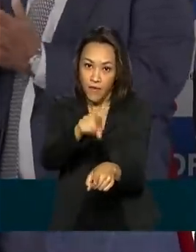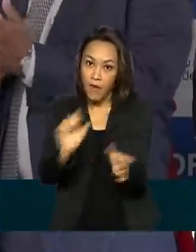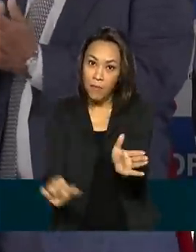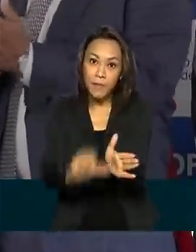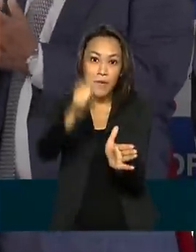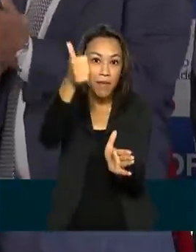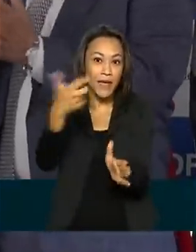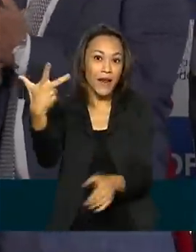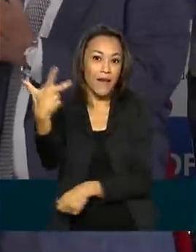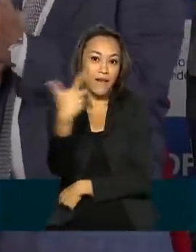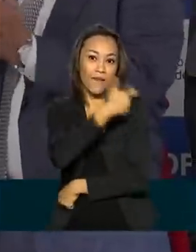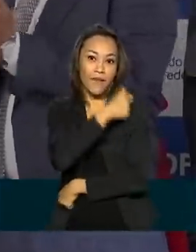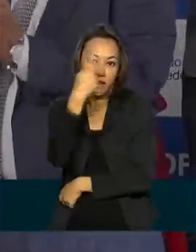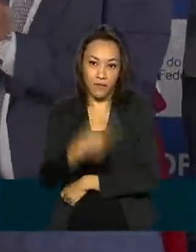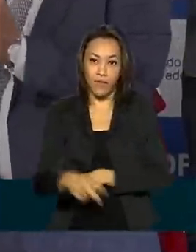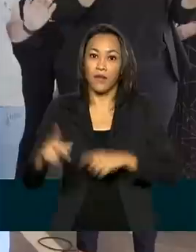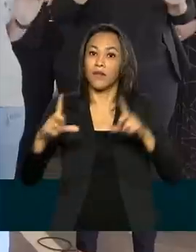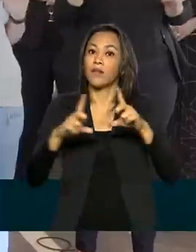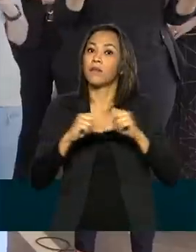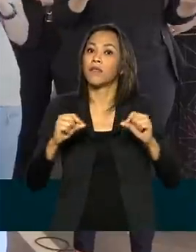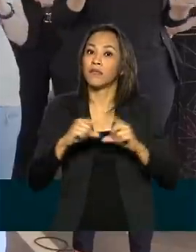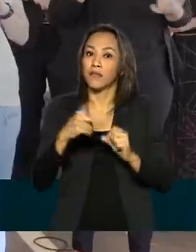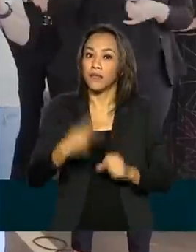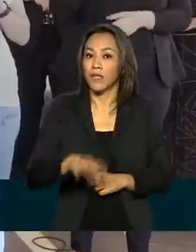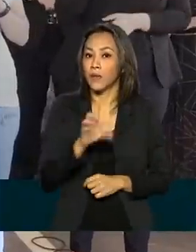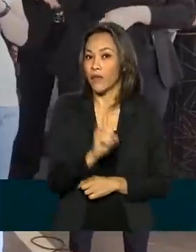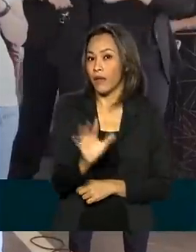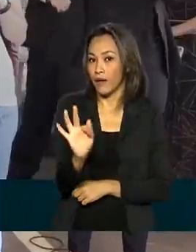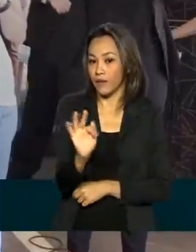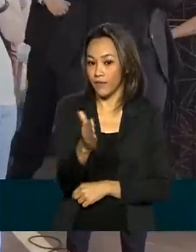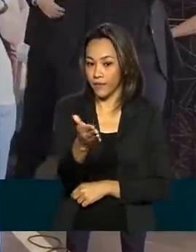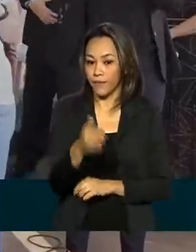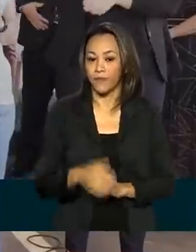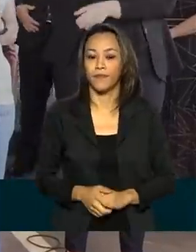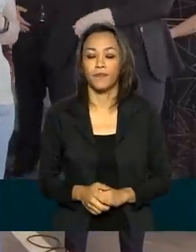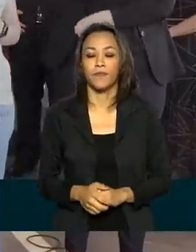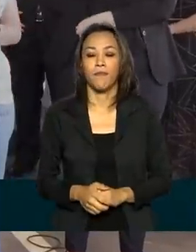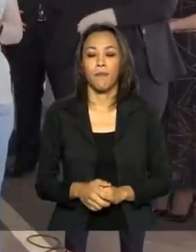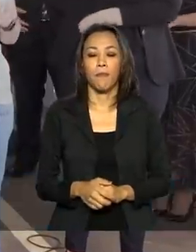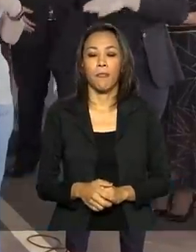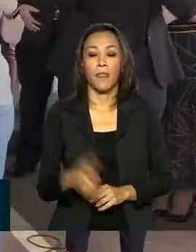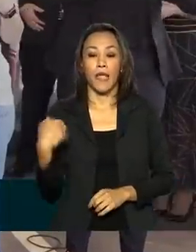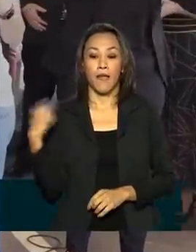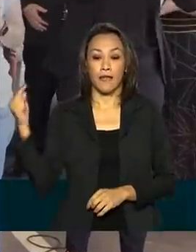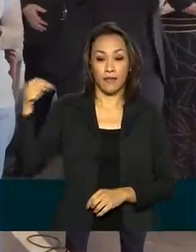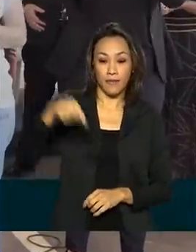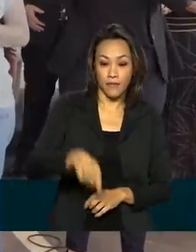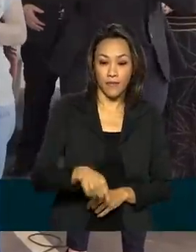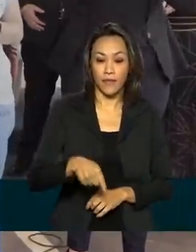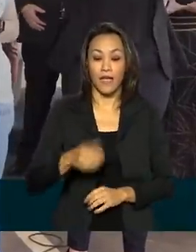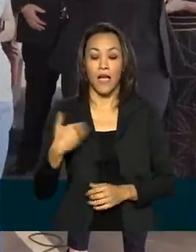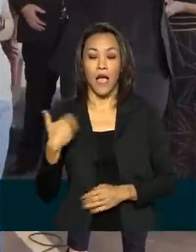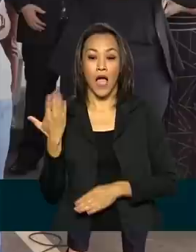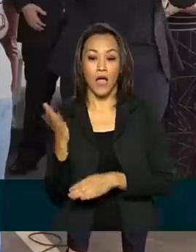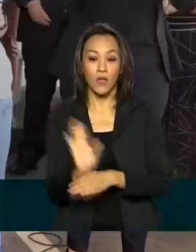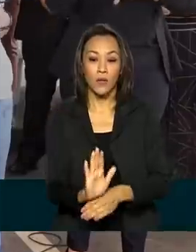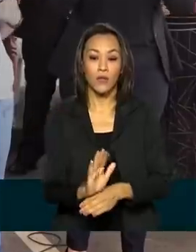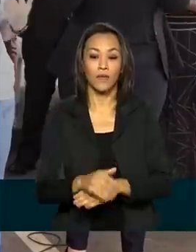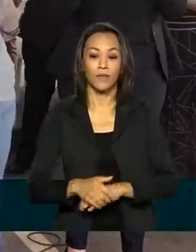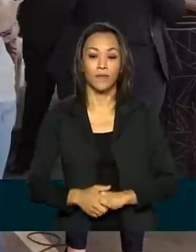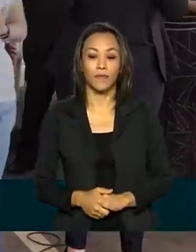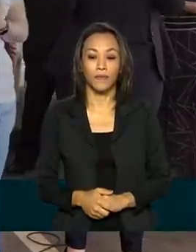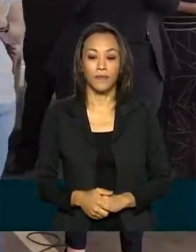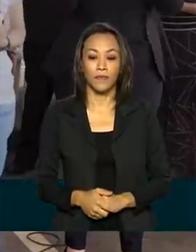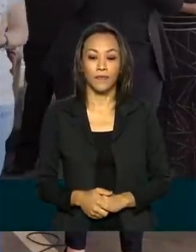primeira vacinada no Distrito Federal. Essa vacina vai vir e vai ajudar a população, vai ajudar